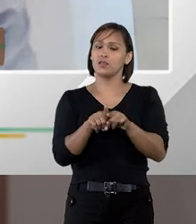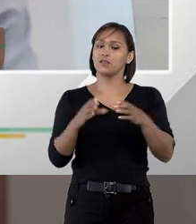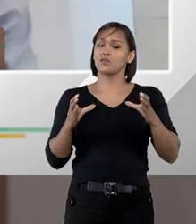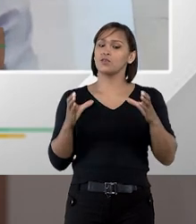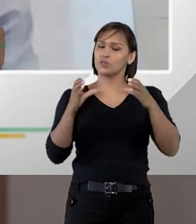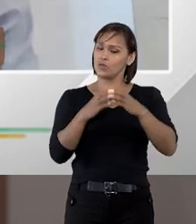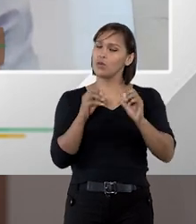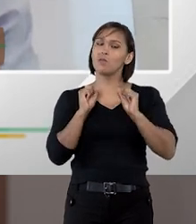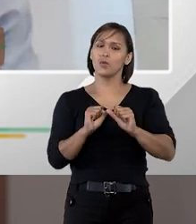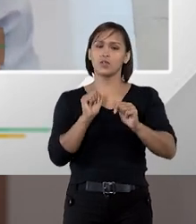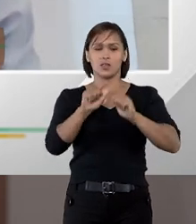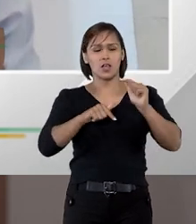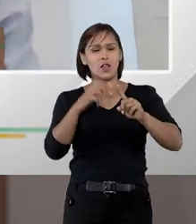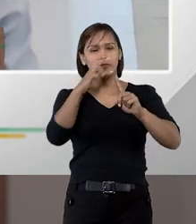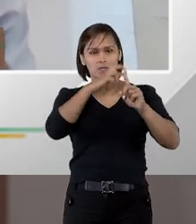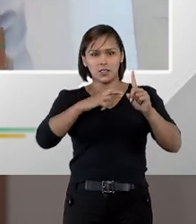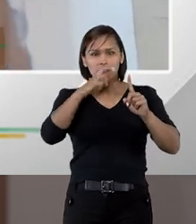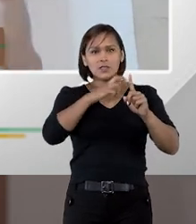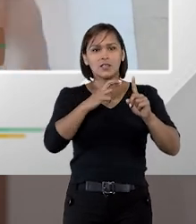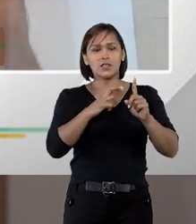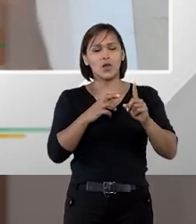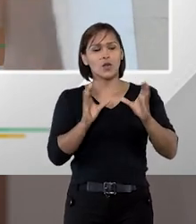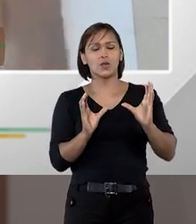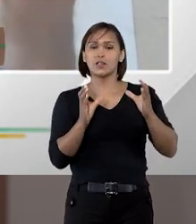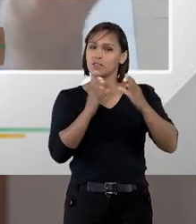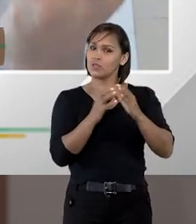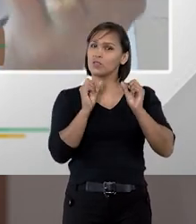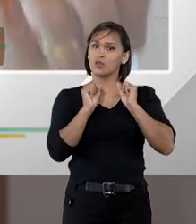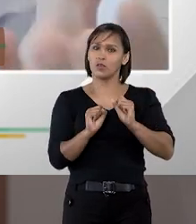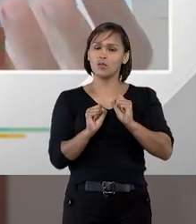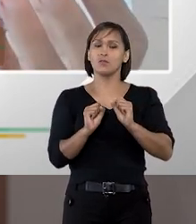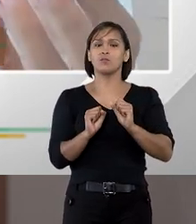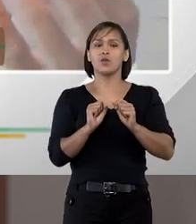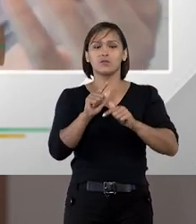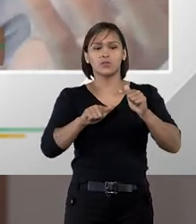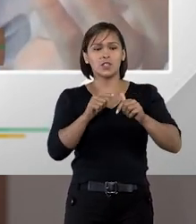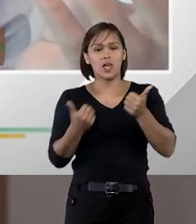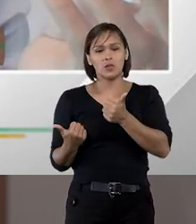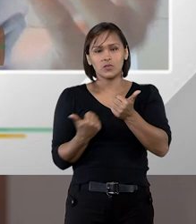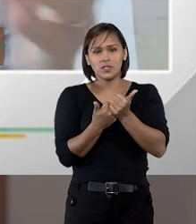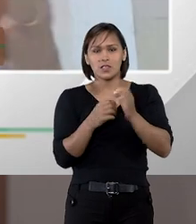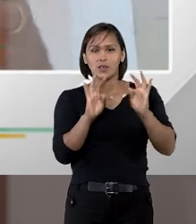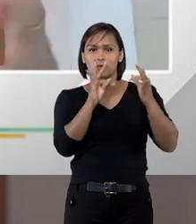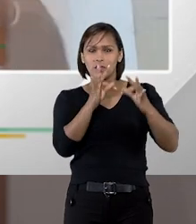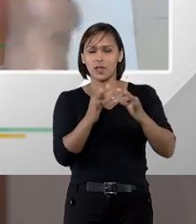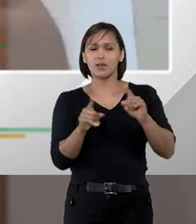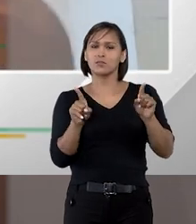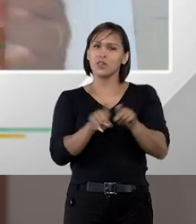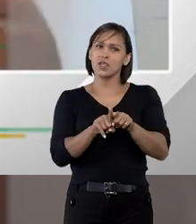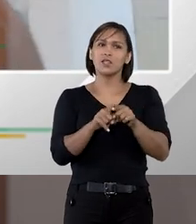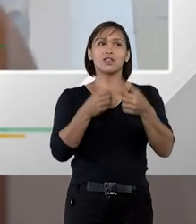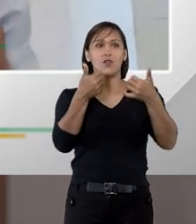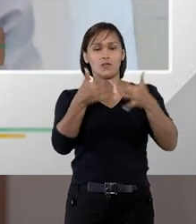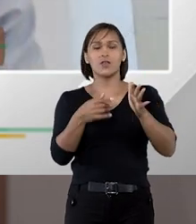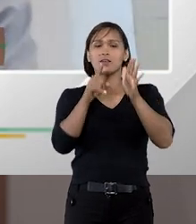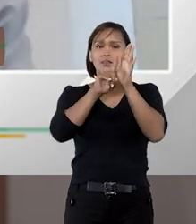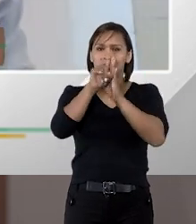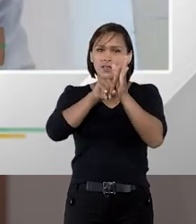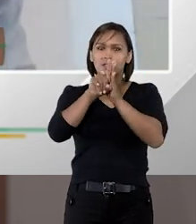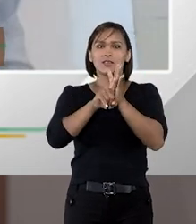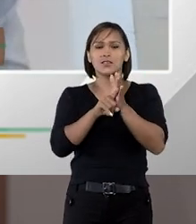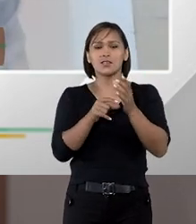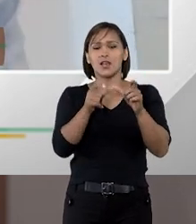então esse comitê pode ter função fiscalizatória esse comitê pode ter função de auxílio técnico então isso vai ser